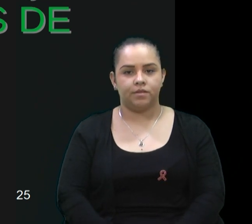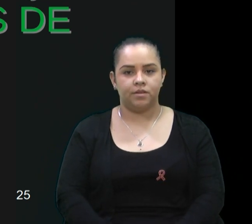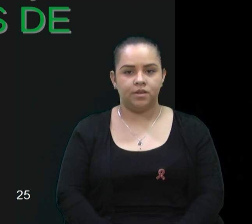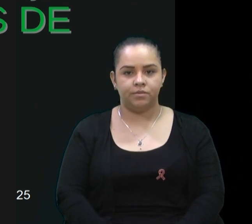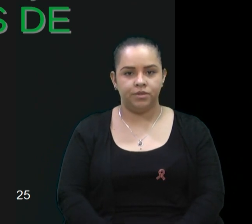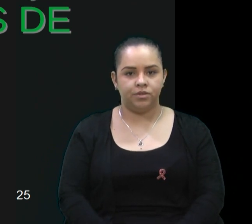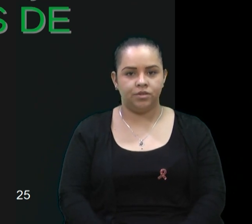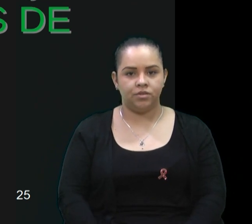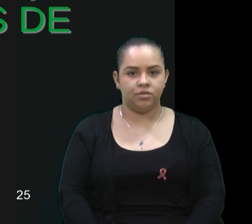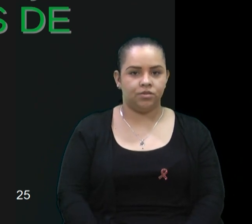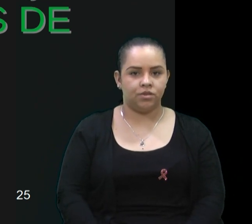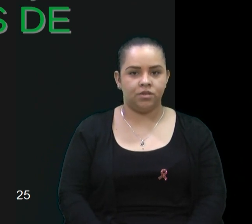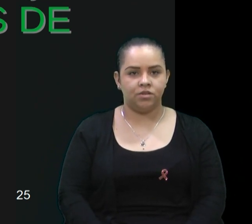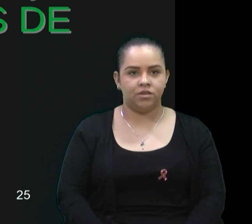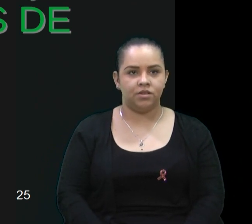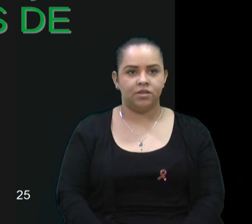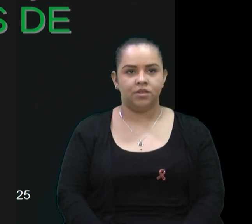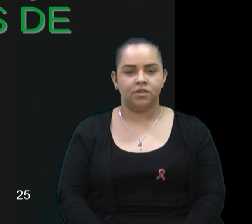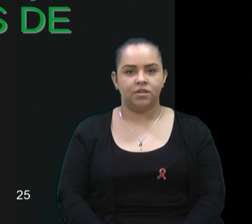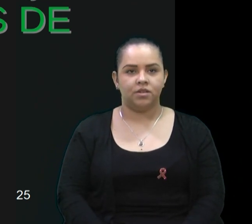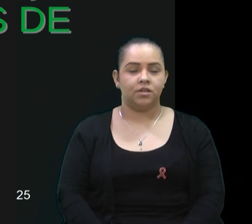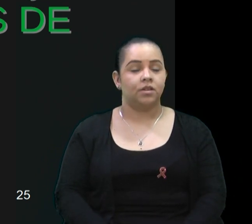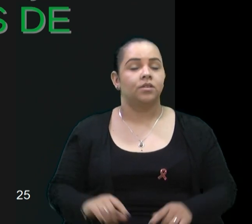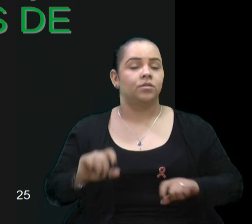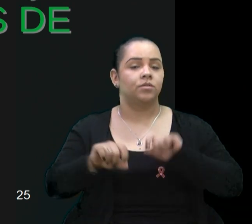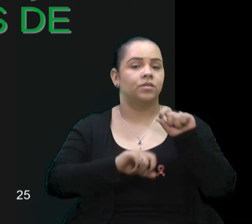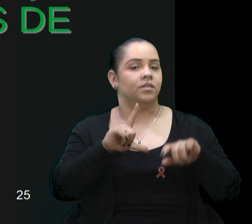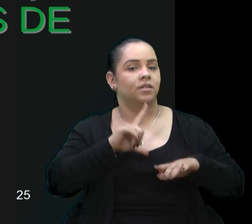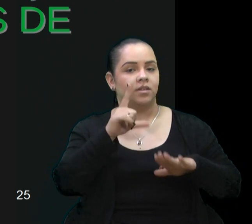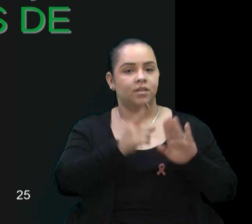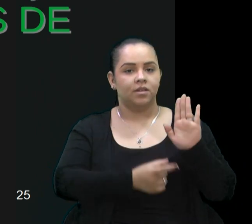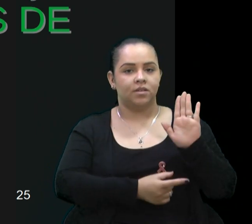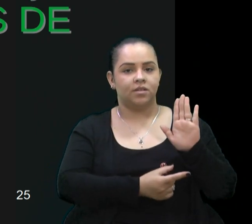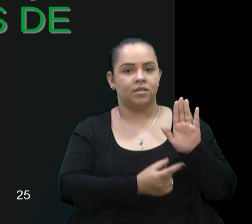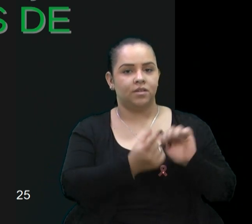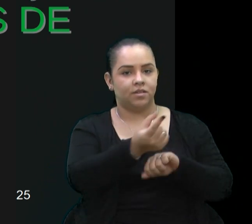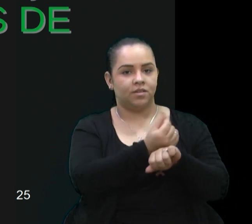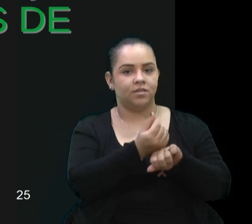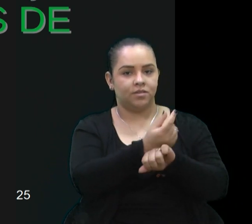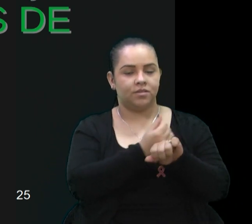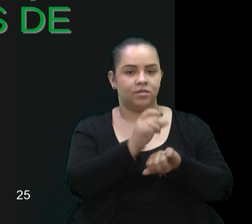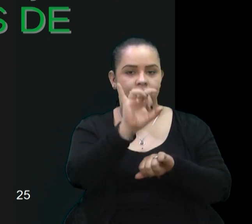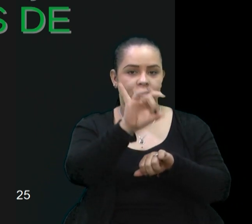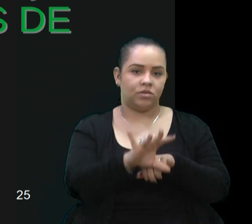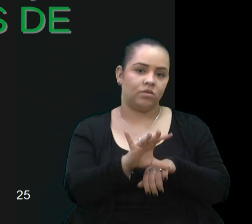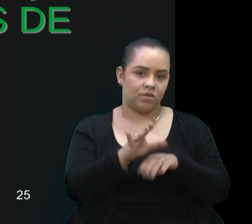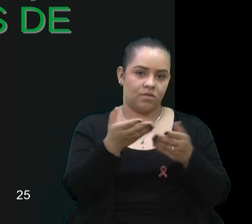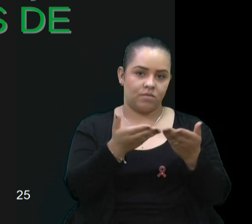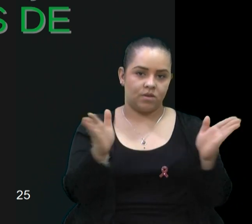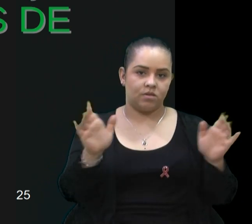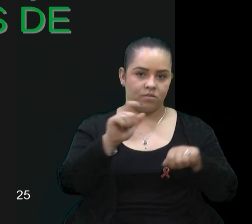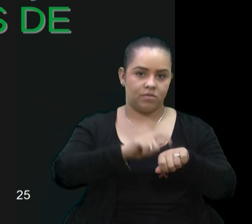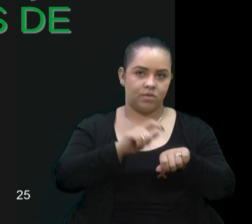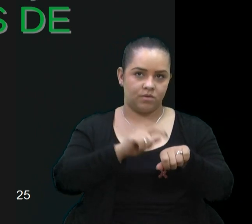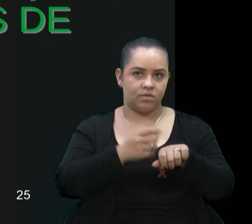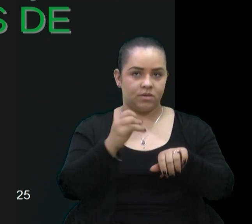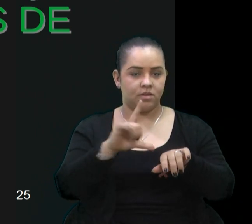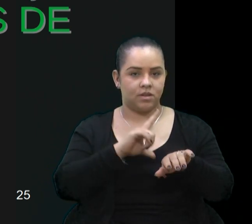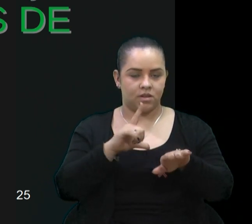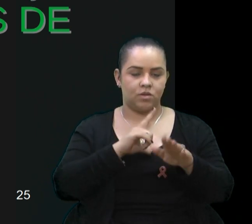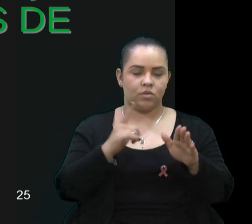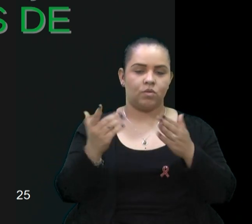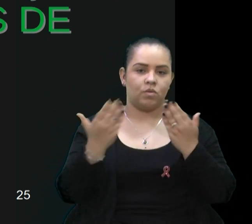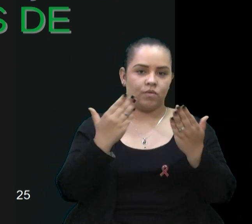Ao princípio, nosso relatório financeiro era isso. Agora, abrimos espaço, alguém tiver alguma pergunta para fazer,